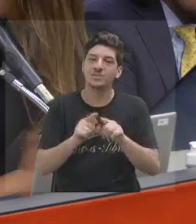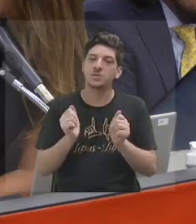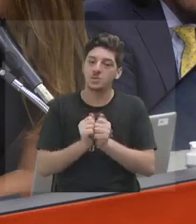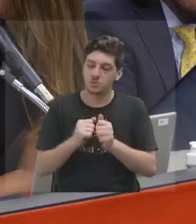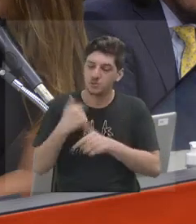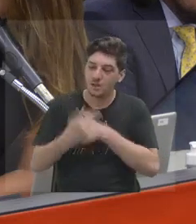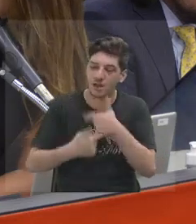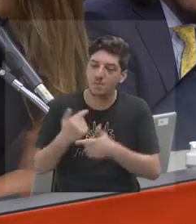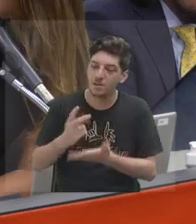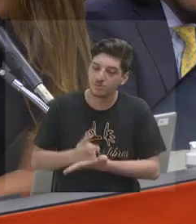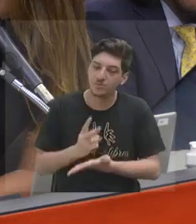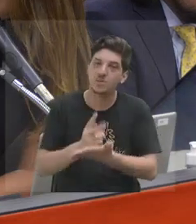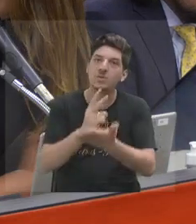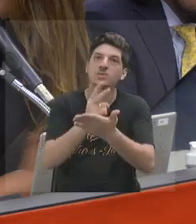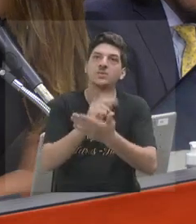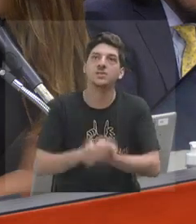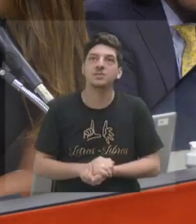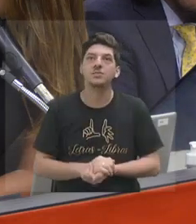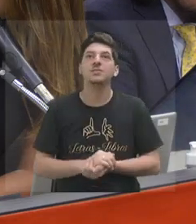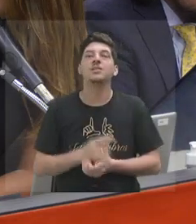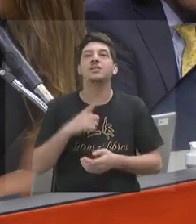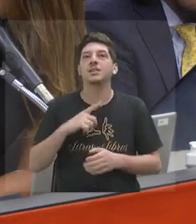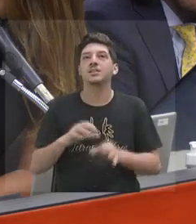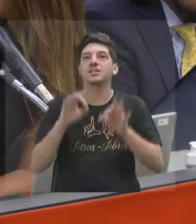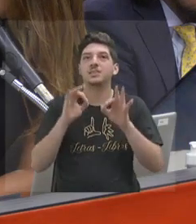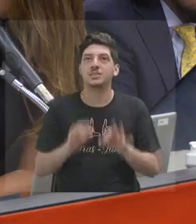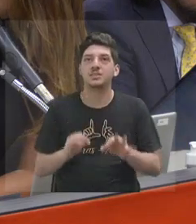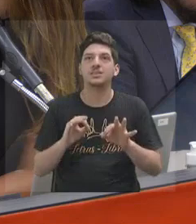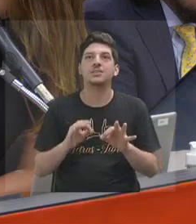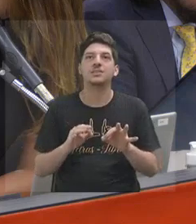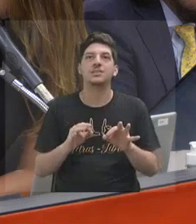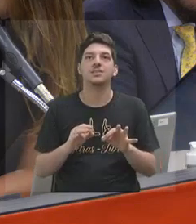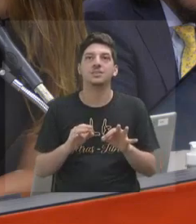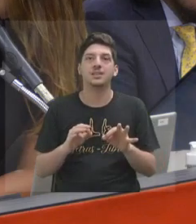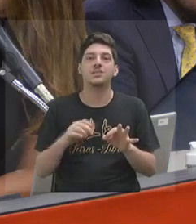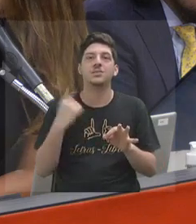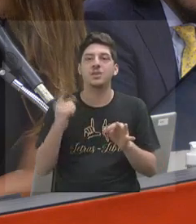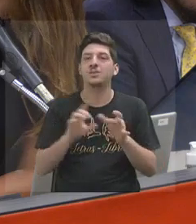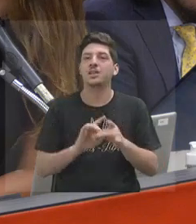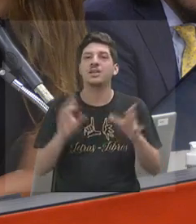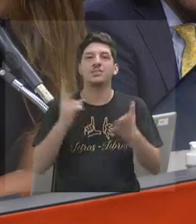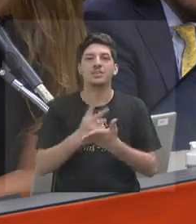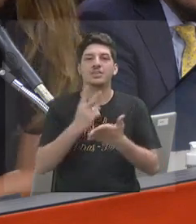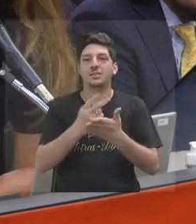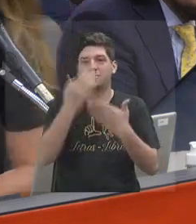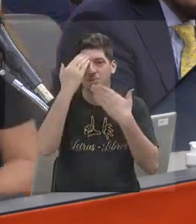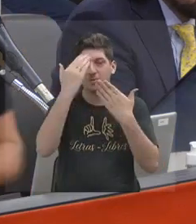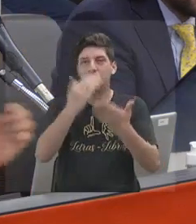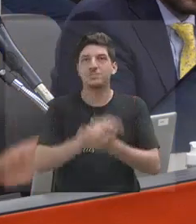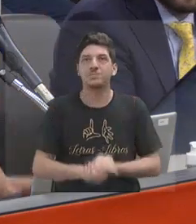fazendo um grande trabalho e tenham sempre essa casa como porta aberta para vocês. Muito obrigada.